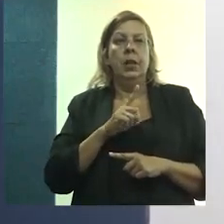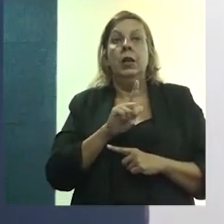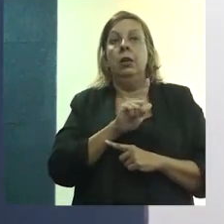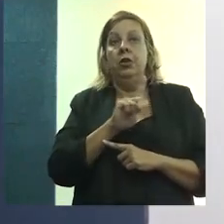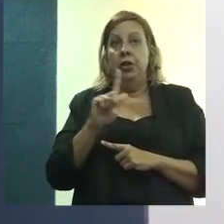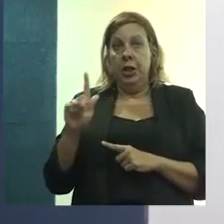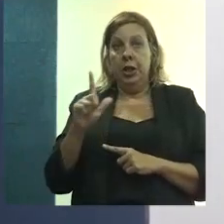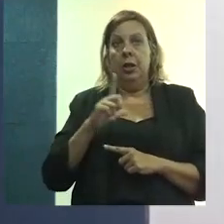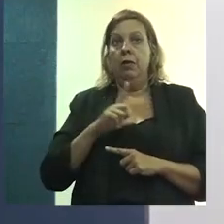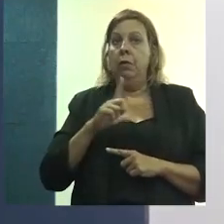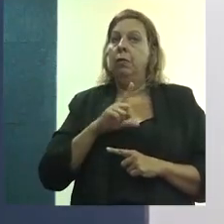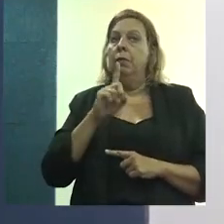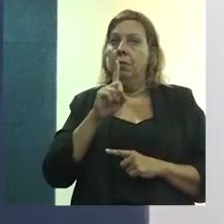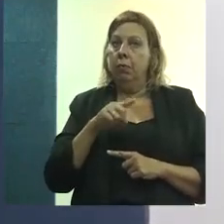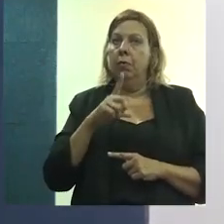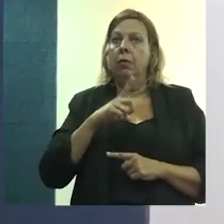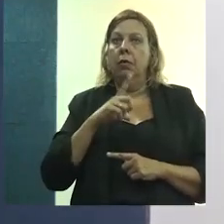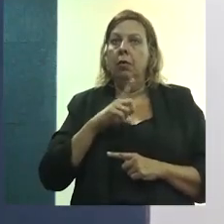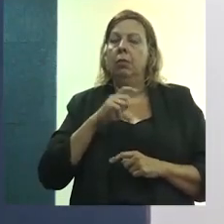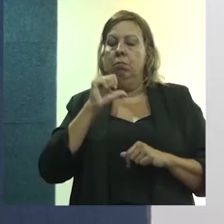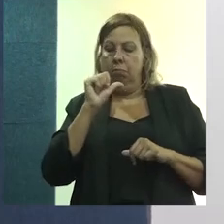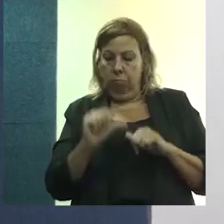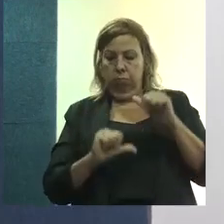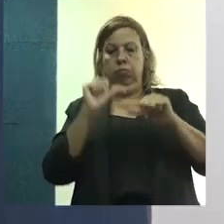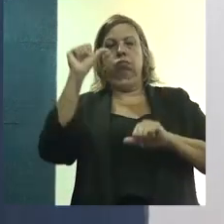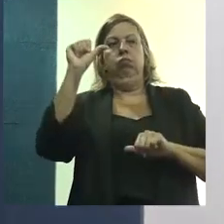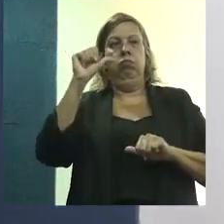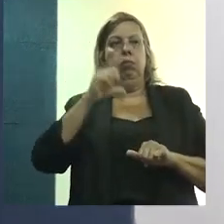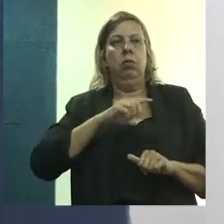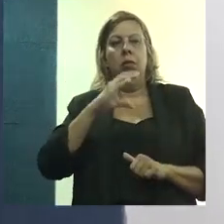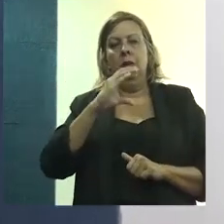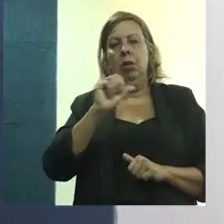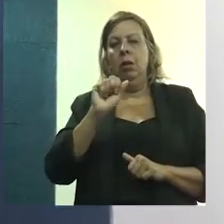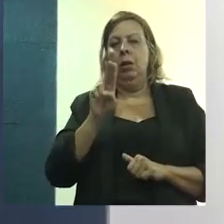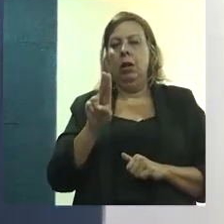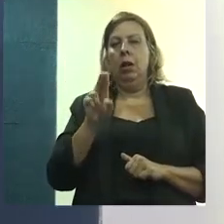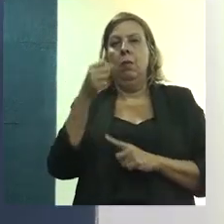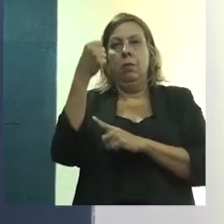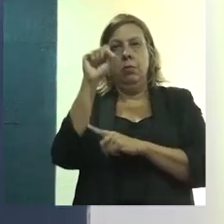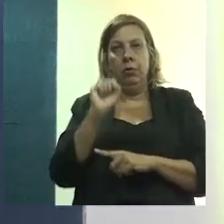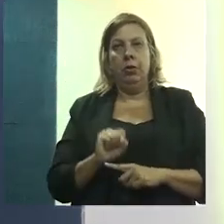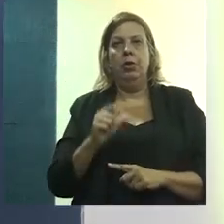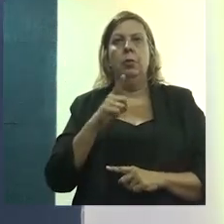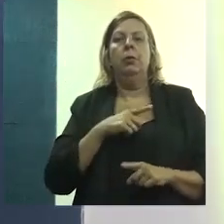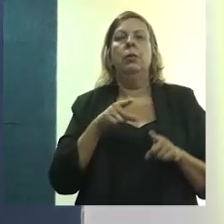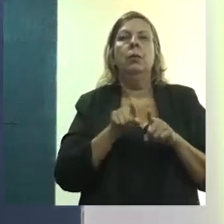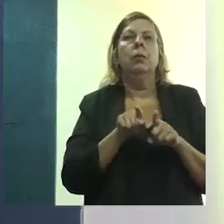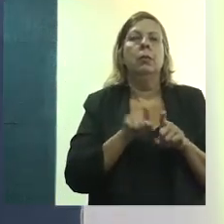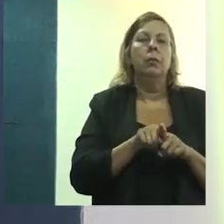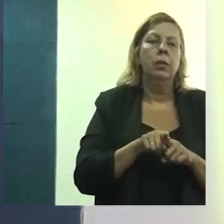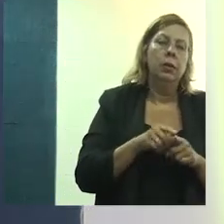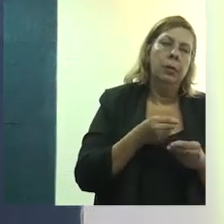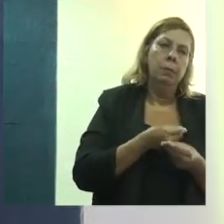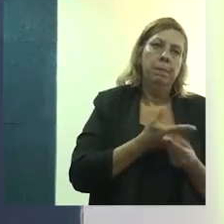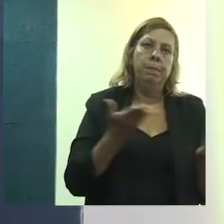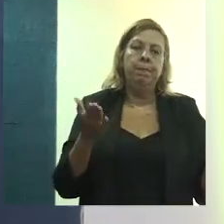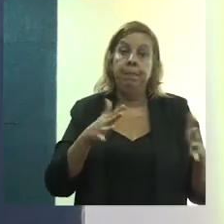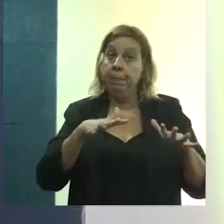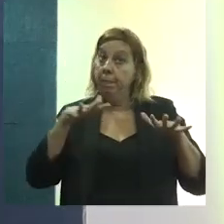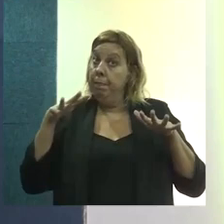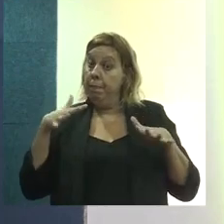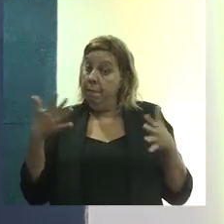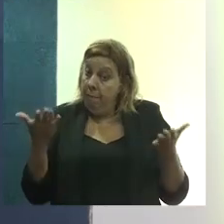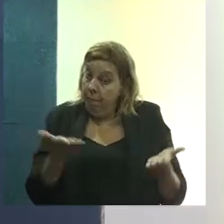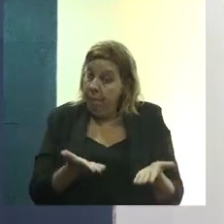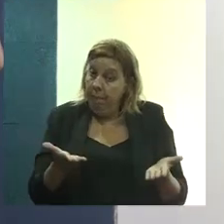A gestão dela, eu acho que foi uma gestão que realmente transformou o CAL aqui em Sergipe e trouxe esse